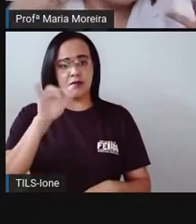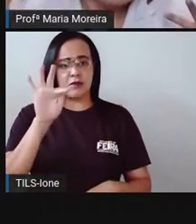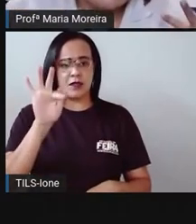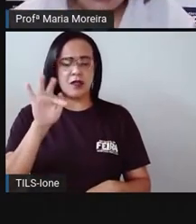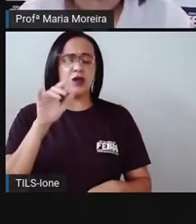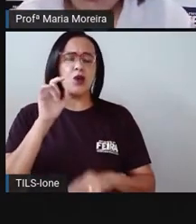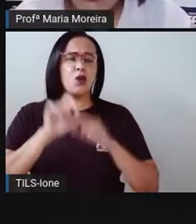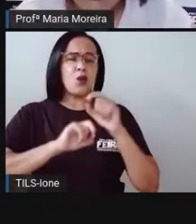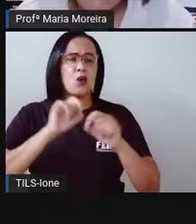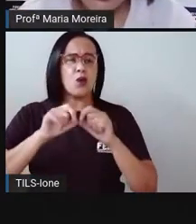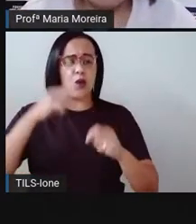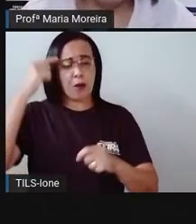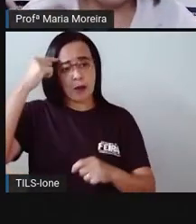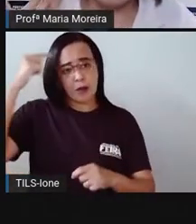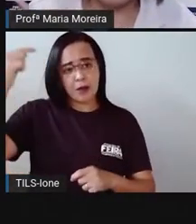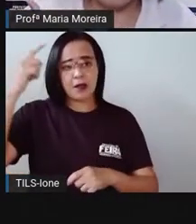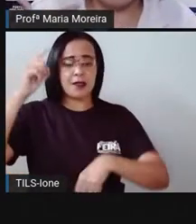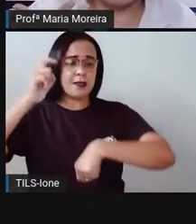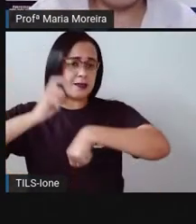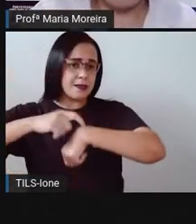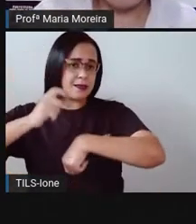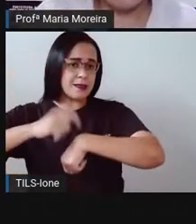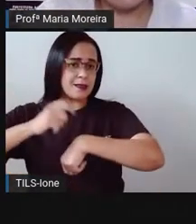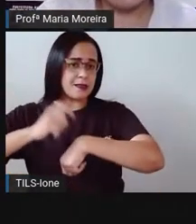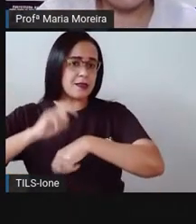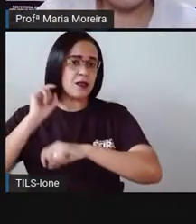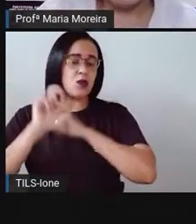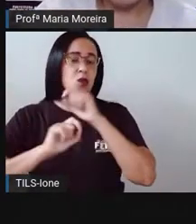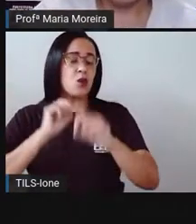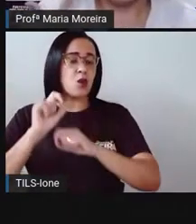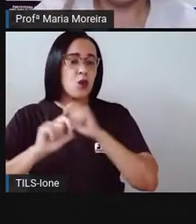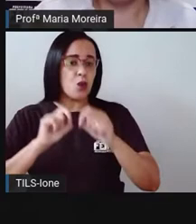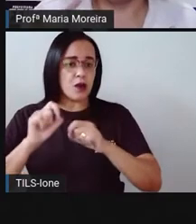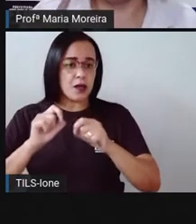em tempo, automaticamente a vai pensar em quem?